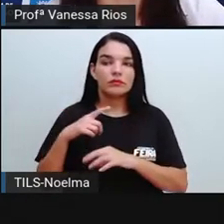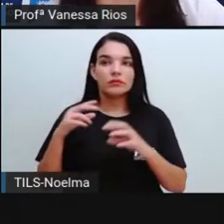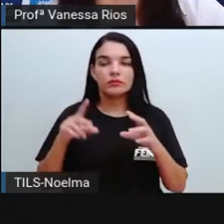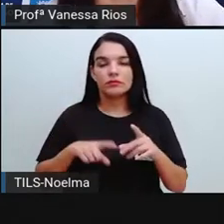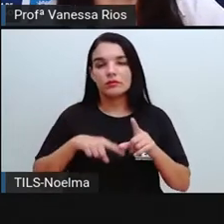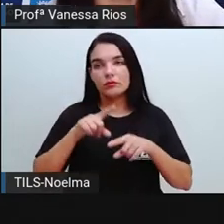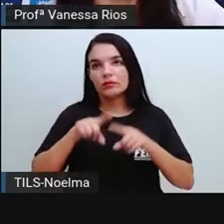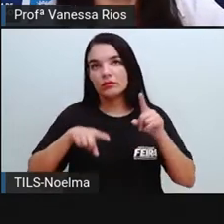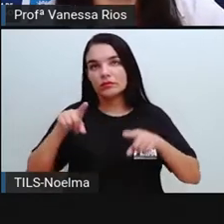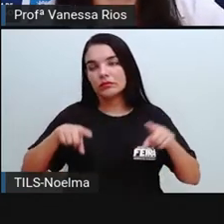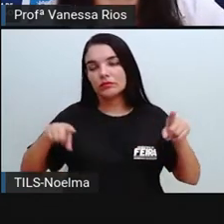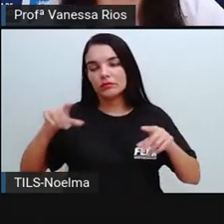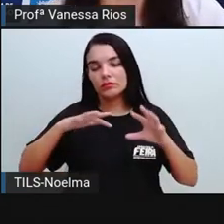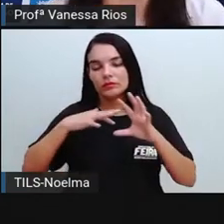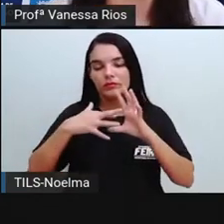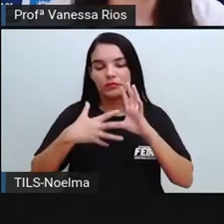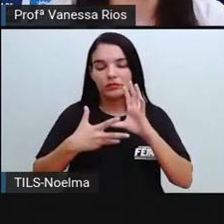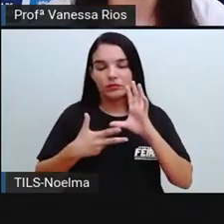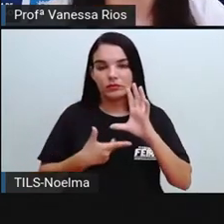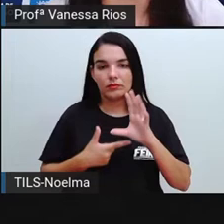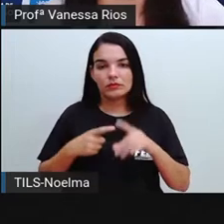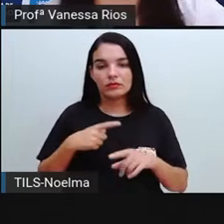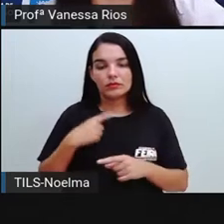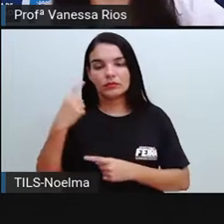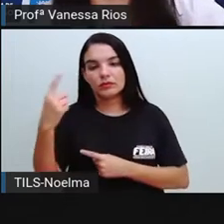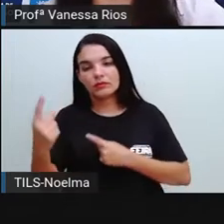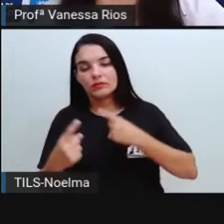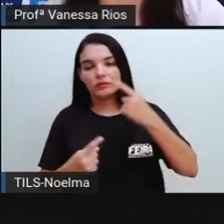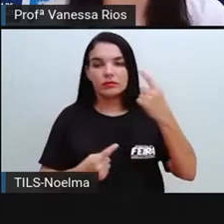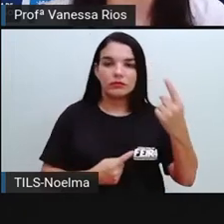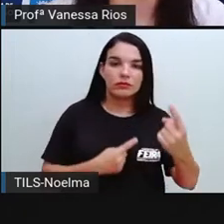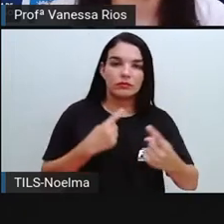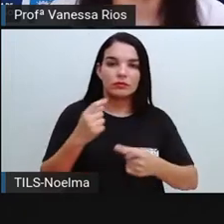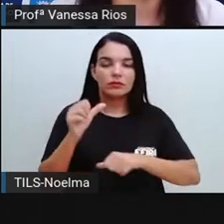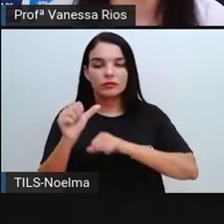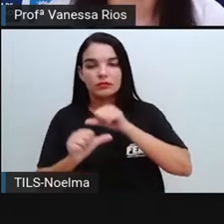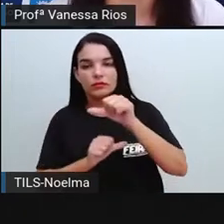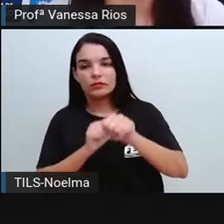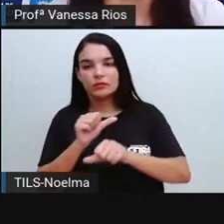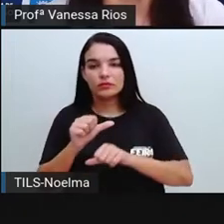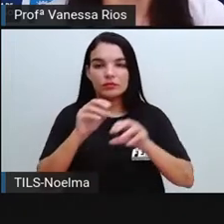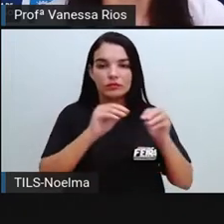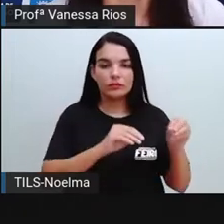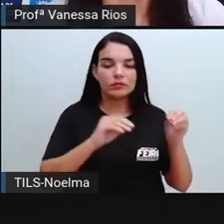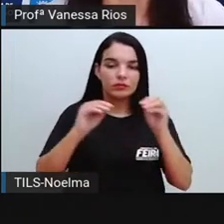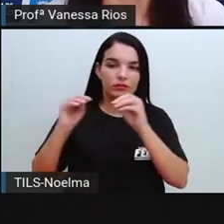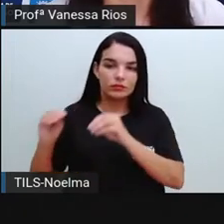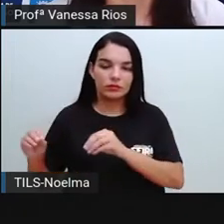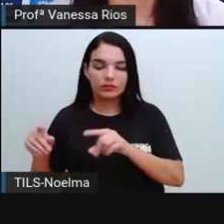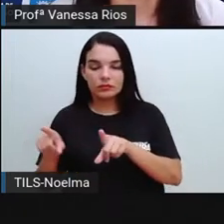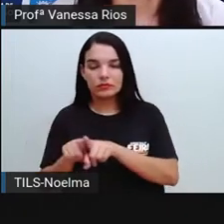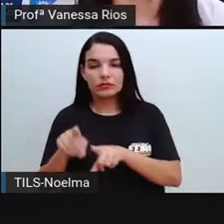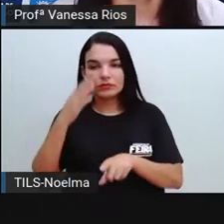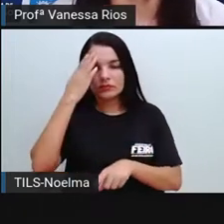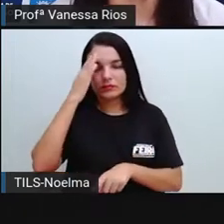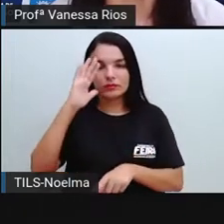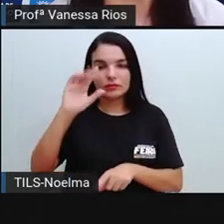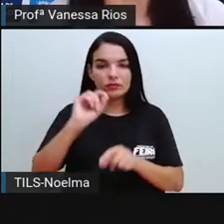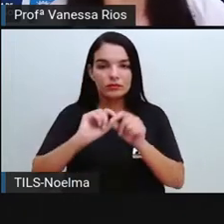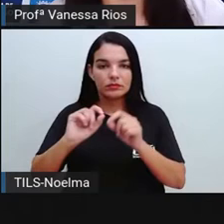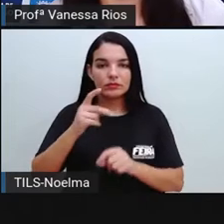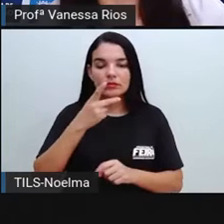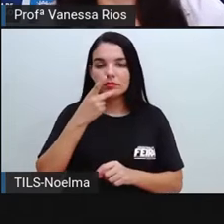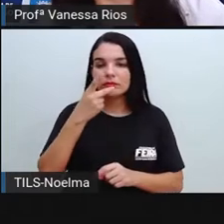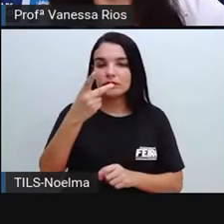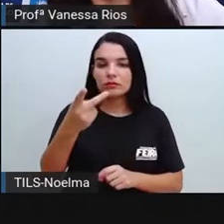várias características e aí vai ter algumas alterações, algumas mudanças, principalmente na pronúncia,